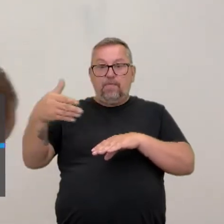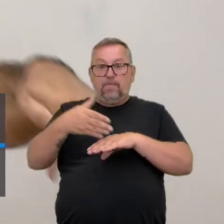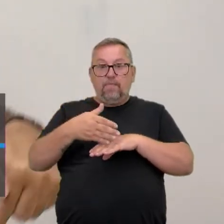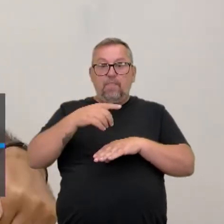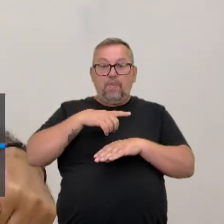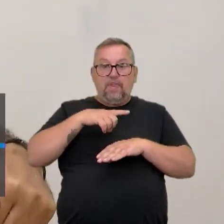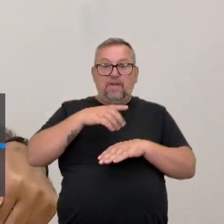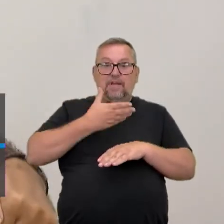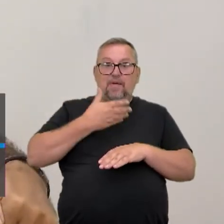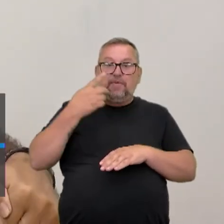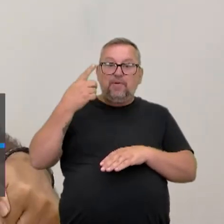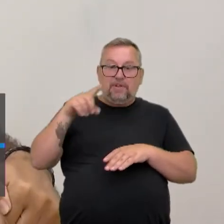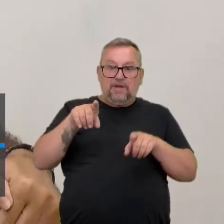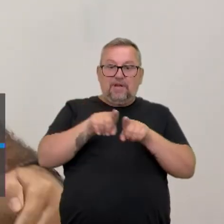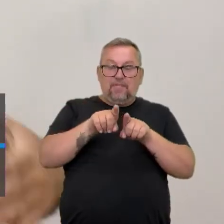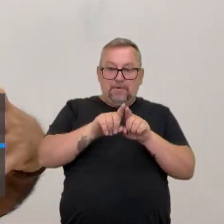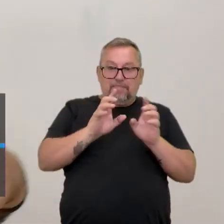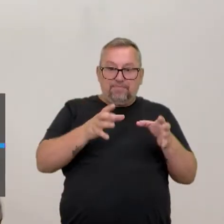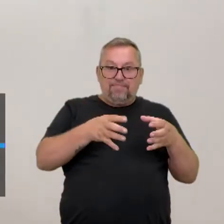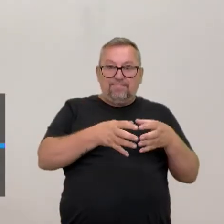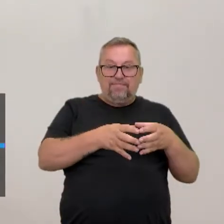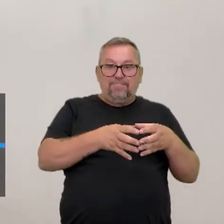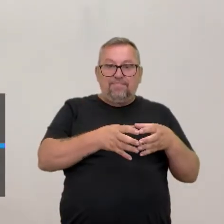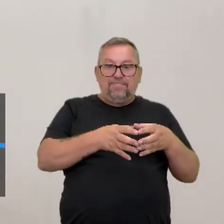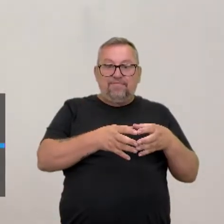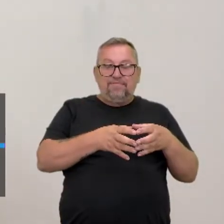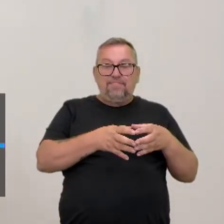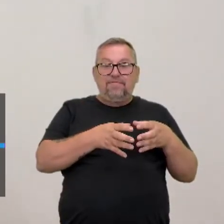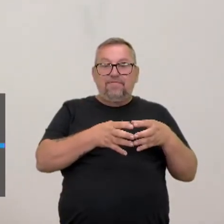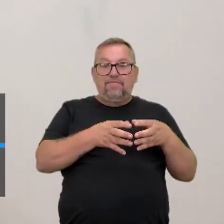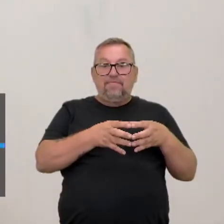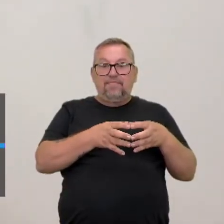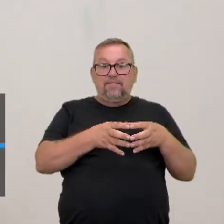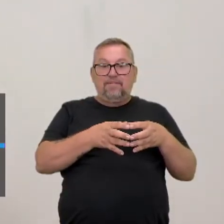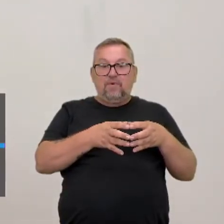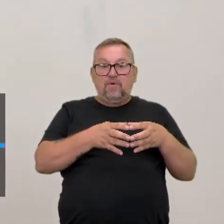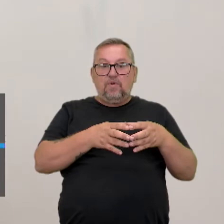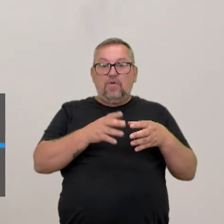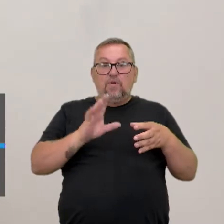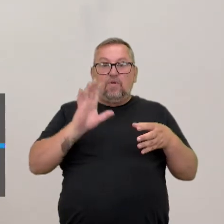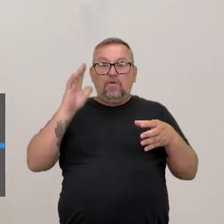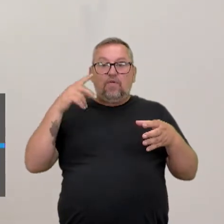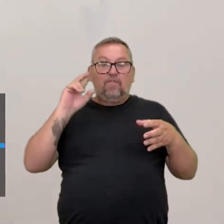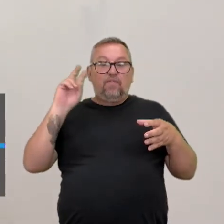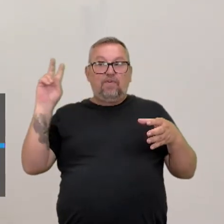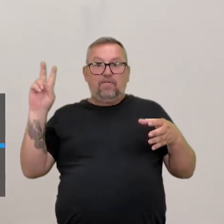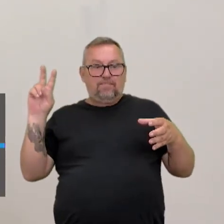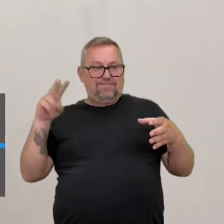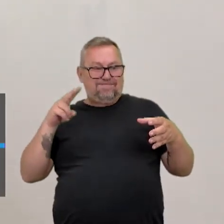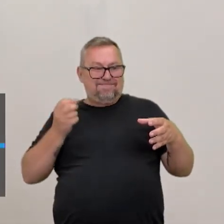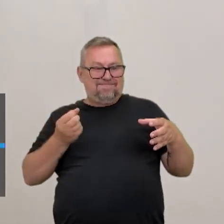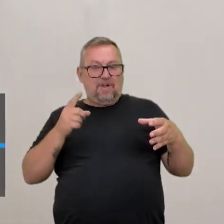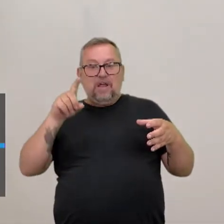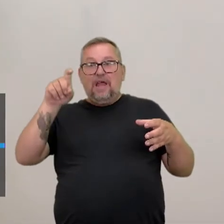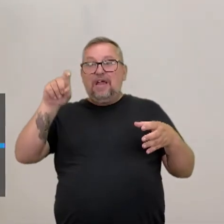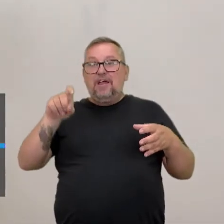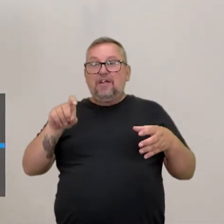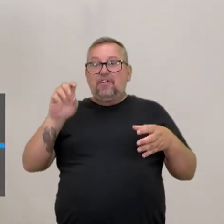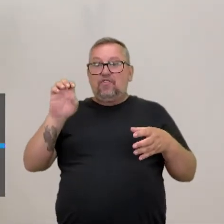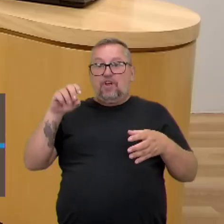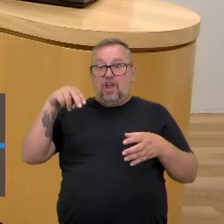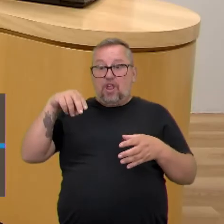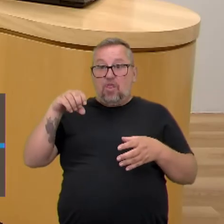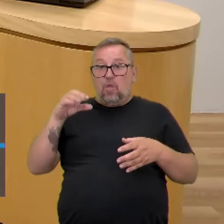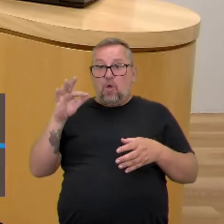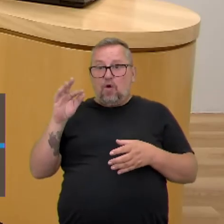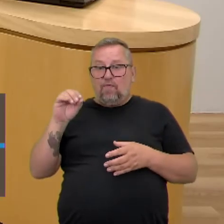os conterrâneos dele ali. Isso. E ao ficar daquele jeito, os de fora ficam com xenofobia. Porque eles vão dizer, aquele bairro